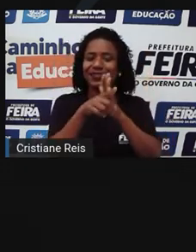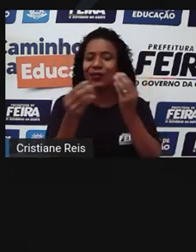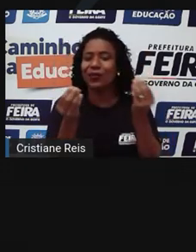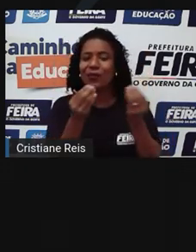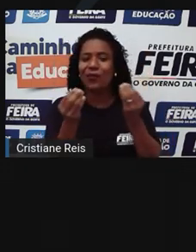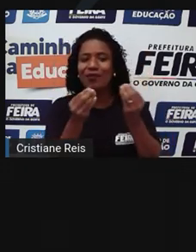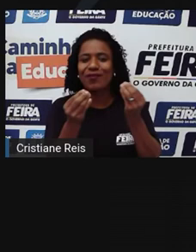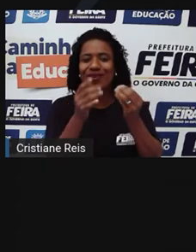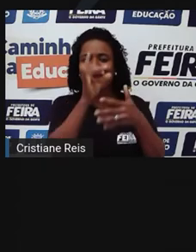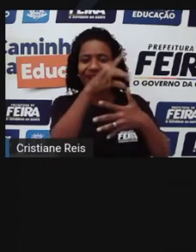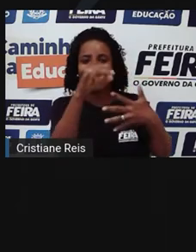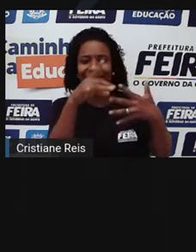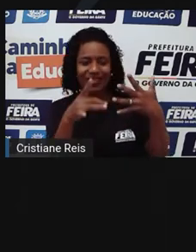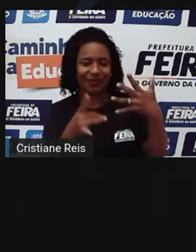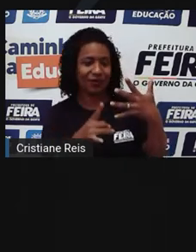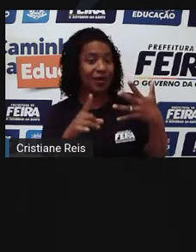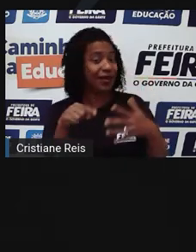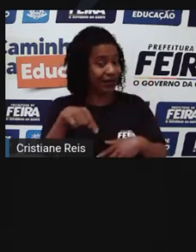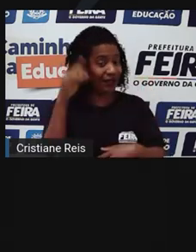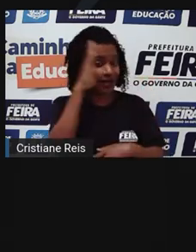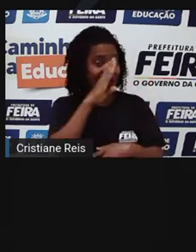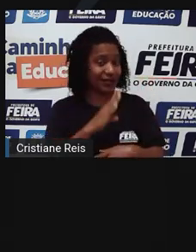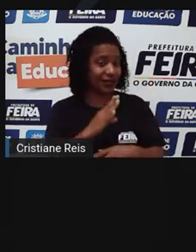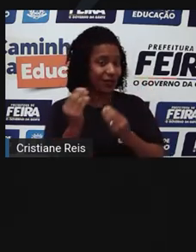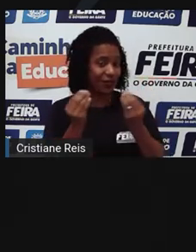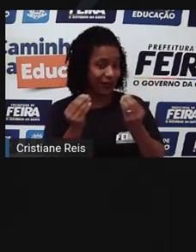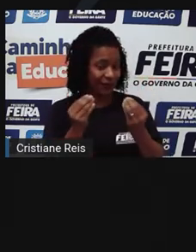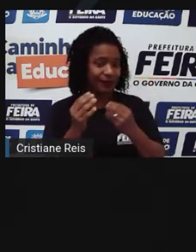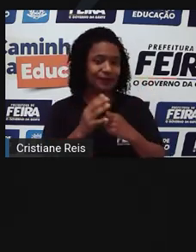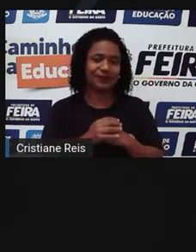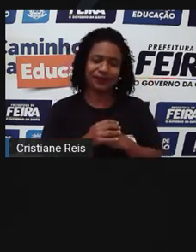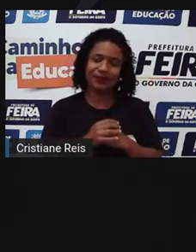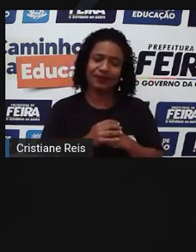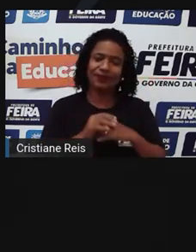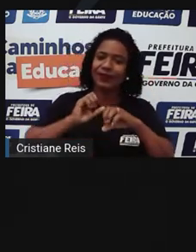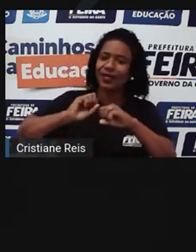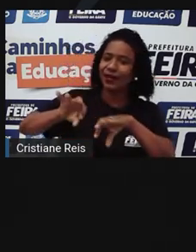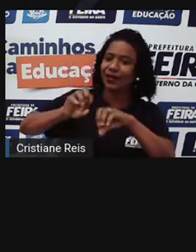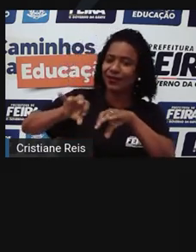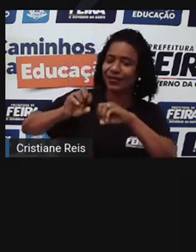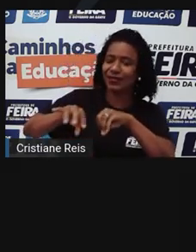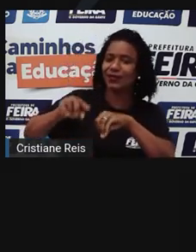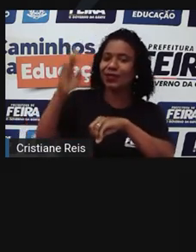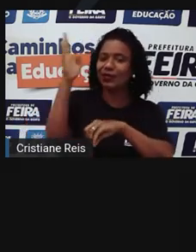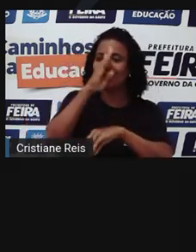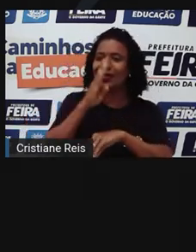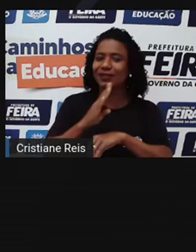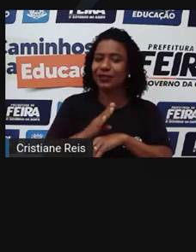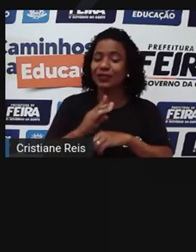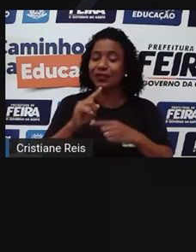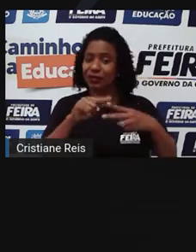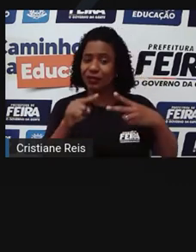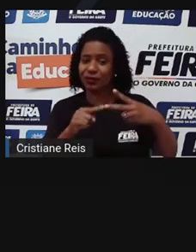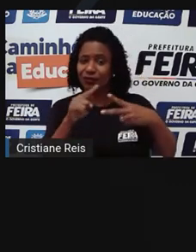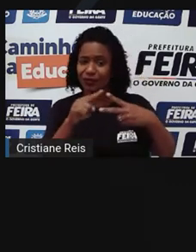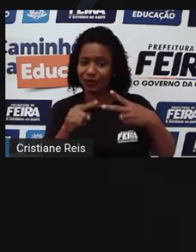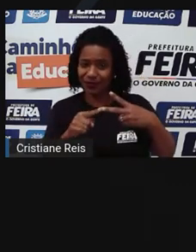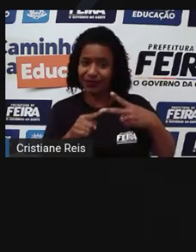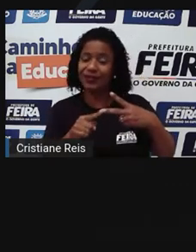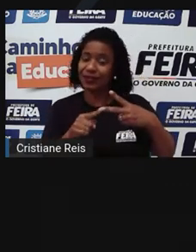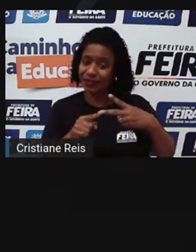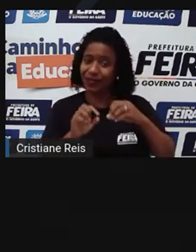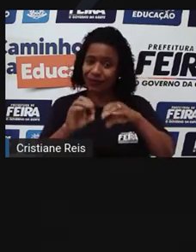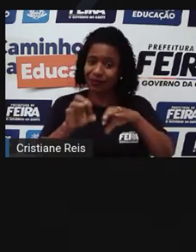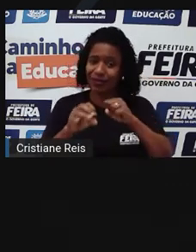níveis são aplicados em nosso país. A educação escolar brasileira é composta por dois níveis, educação